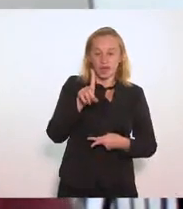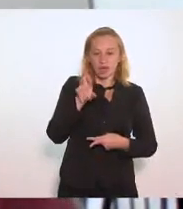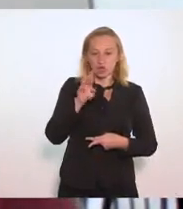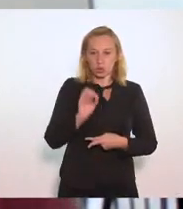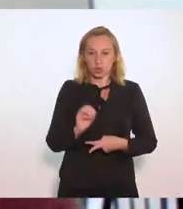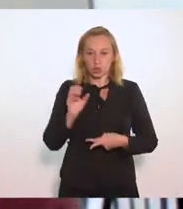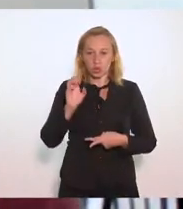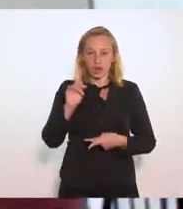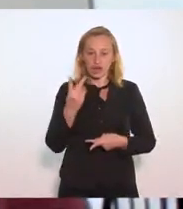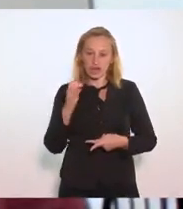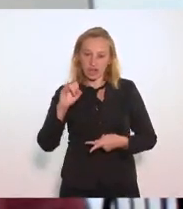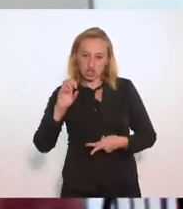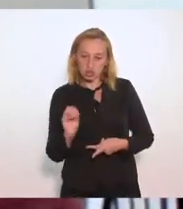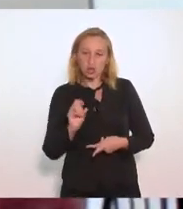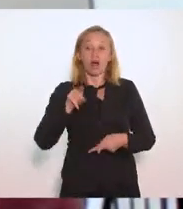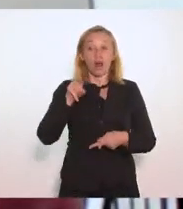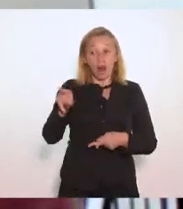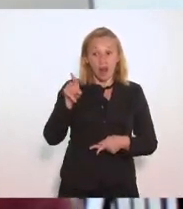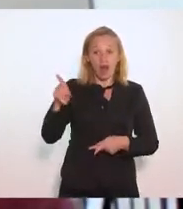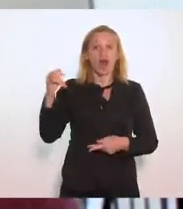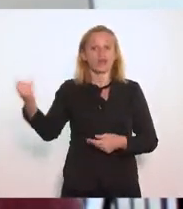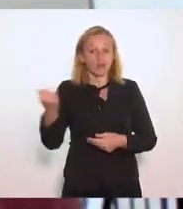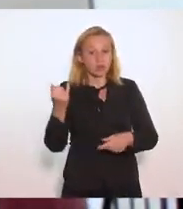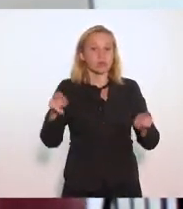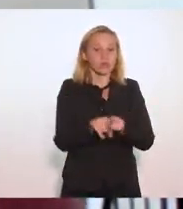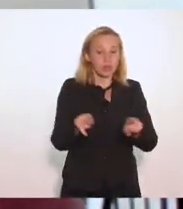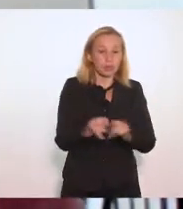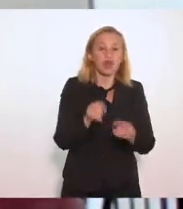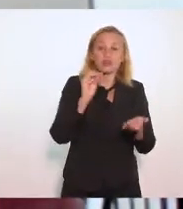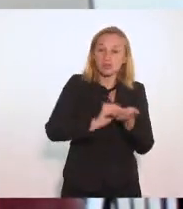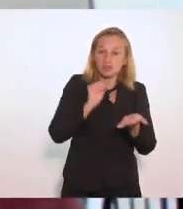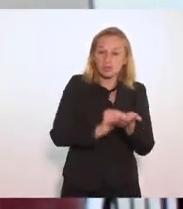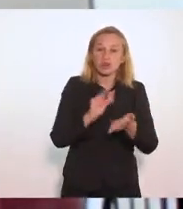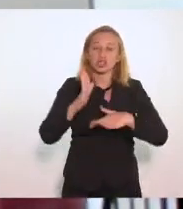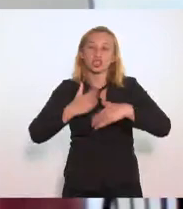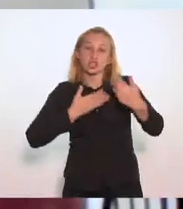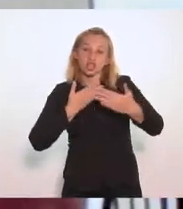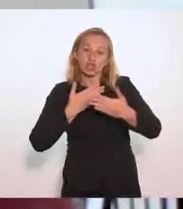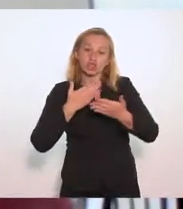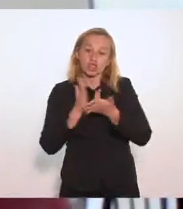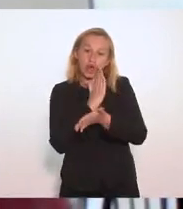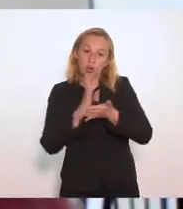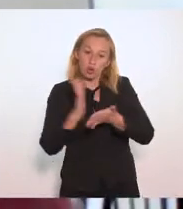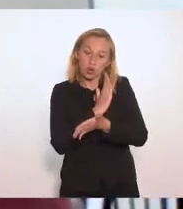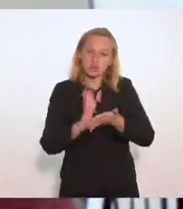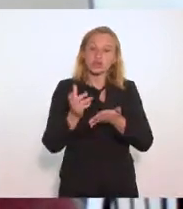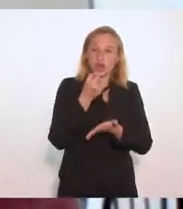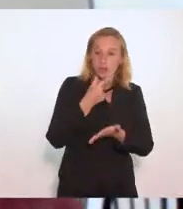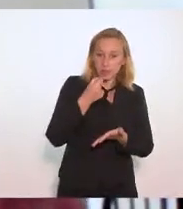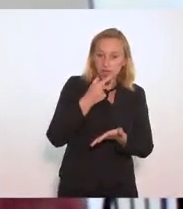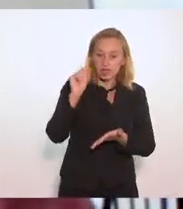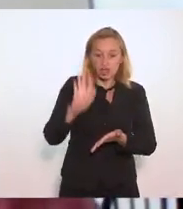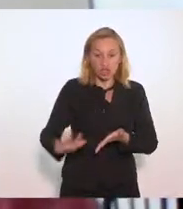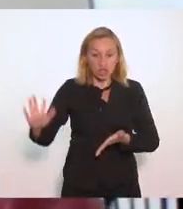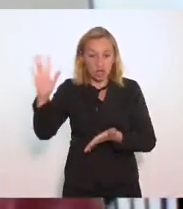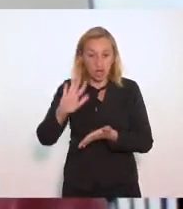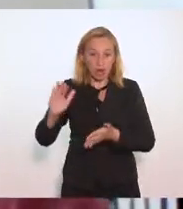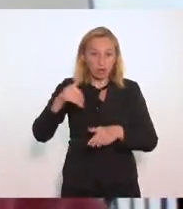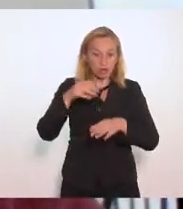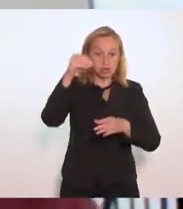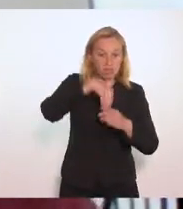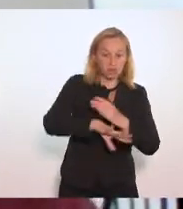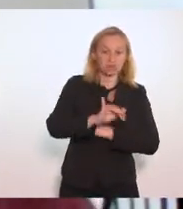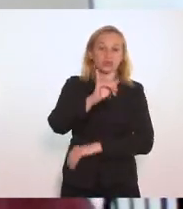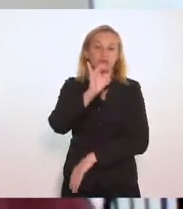diretor me informou que também está se deparando com falta de determinados medicamentos que é generalizado no estado do Rio de Janeiro que é um problema